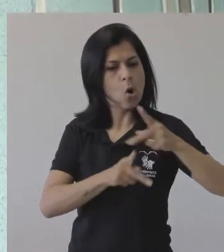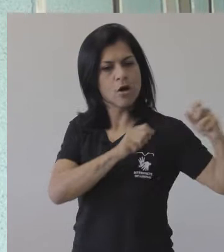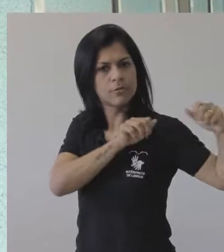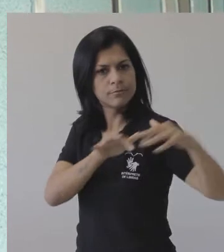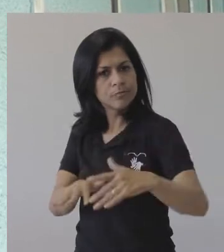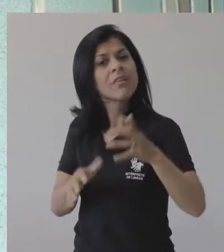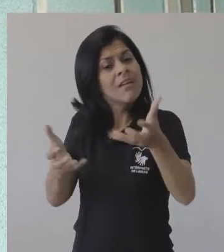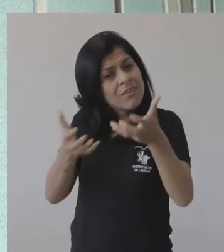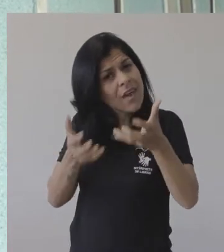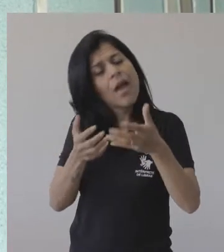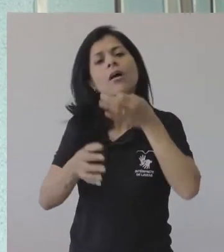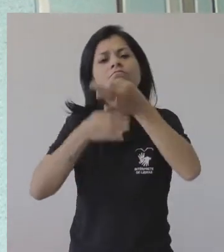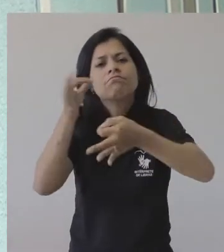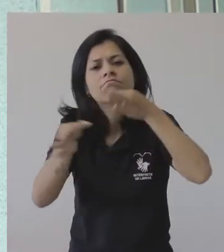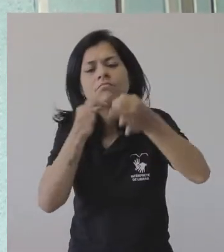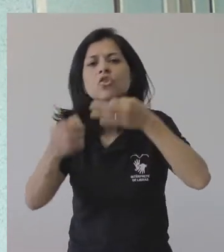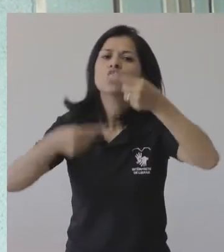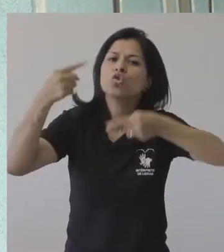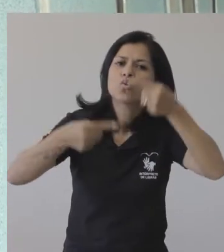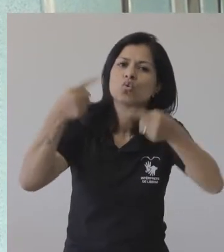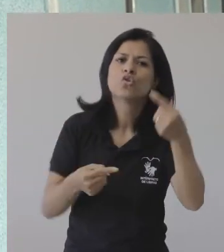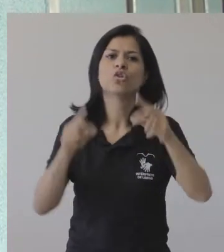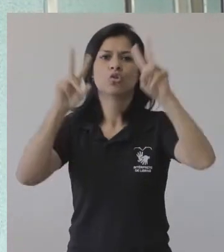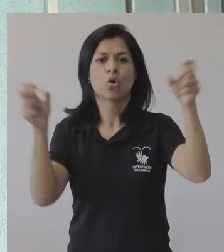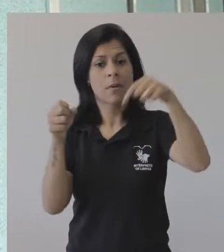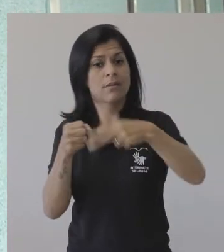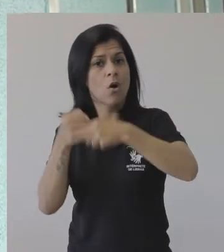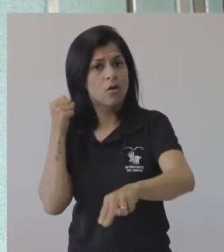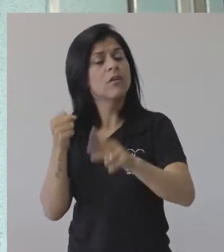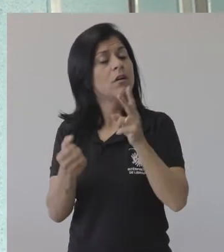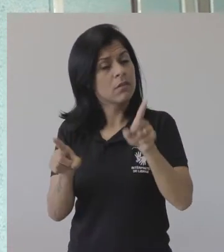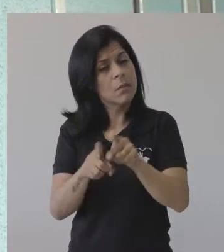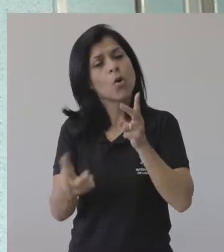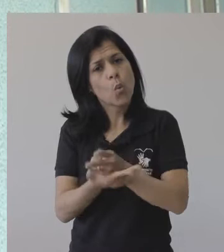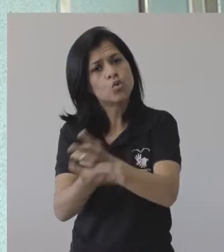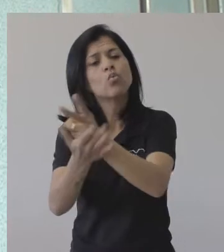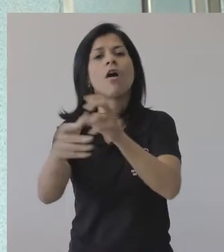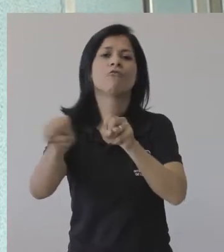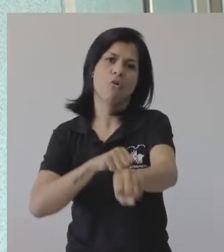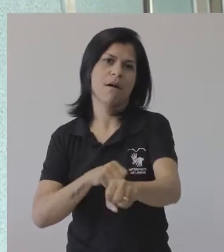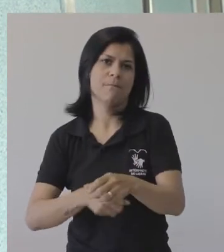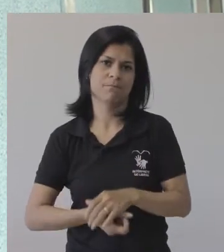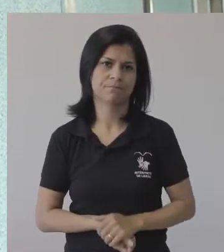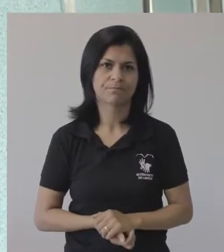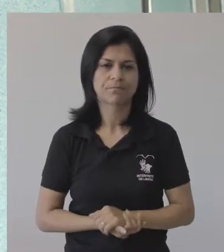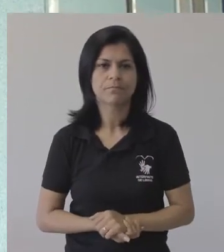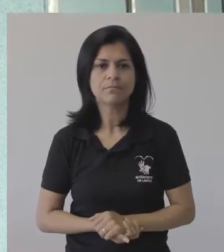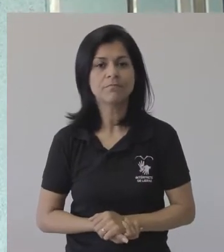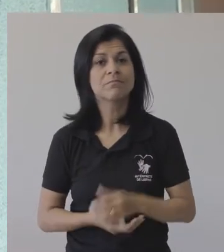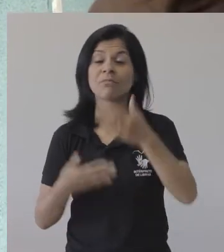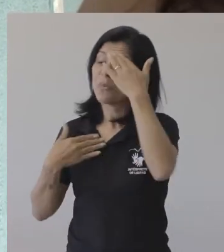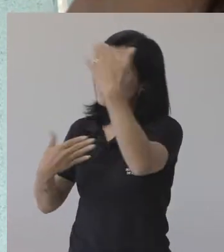problematização dessas questões, não só para ser incluída na universidade, como também para permanecer nela até o final do seu curso.